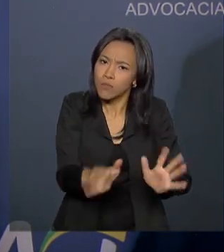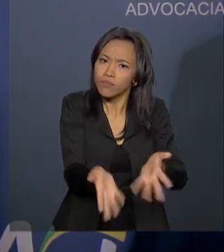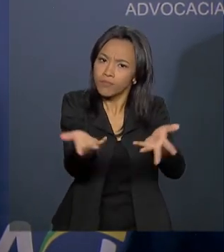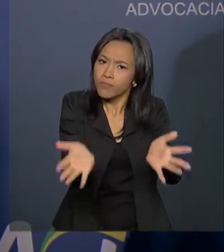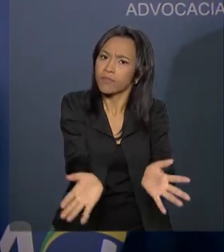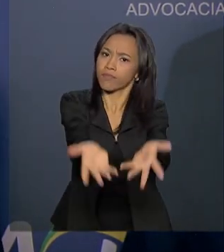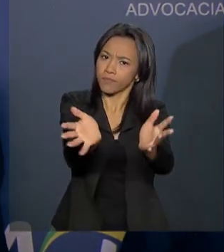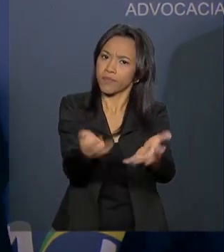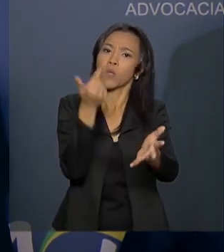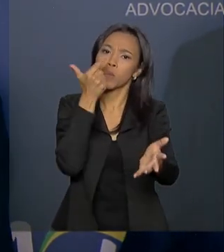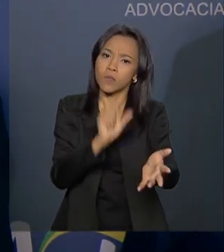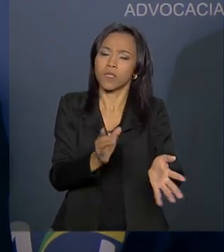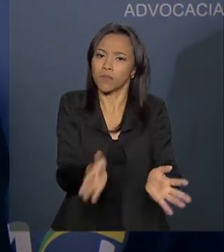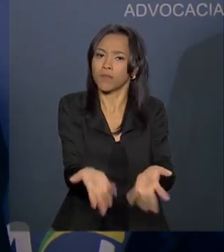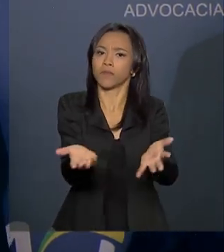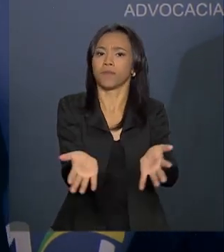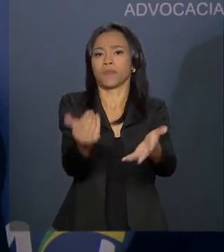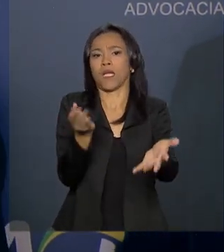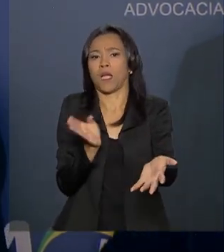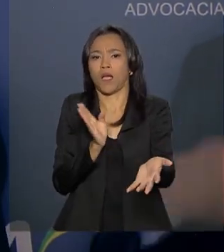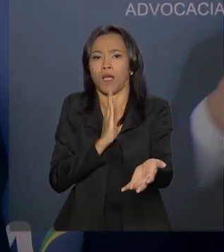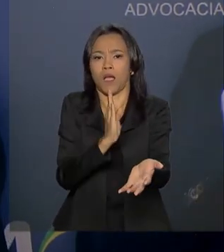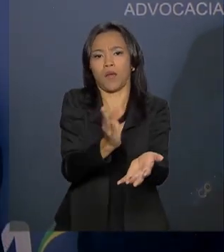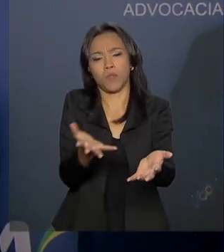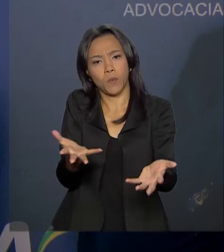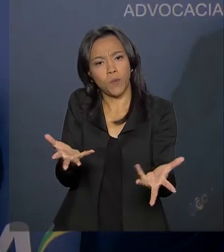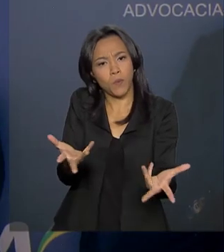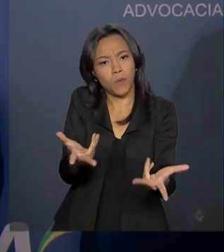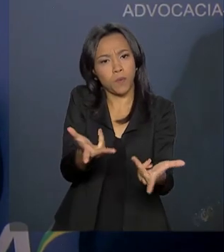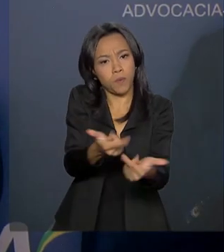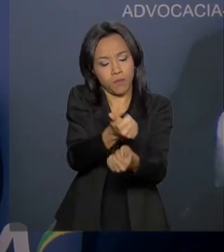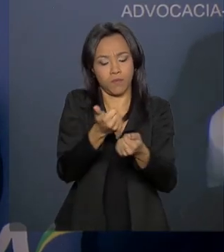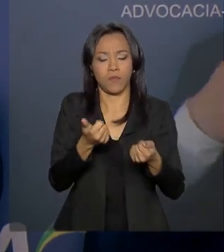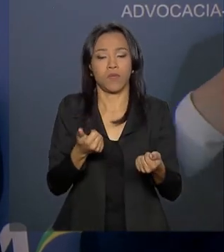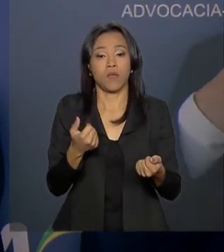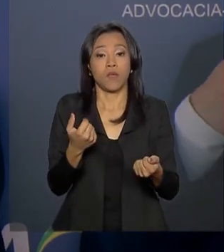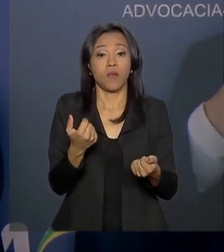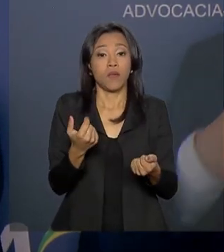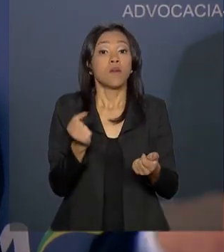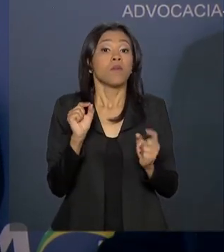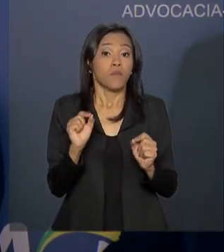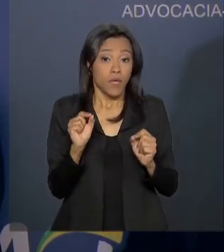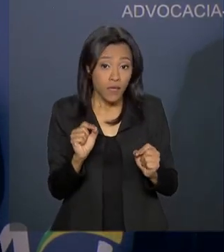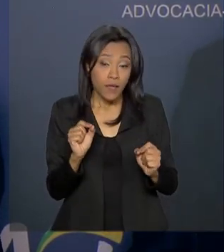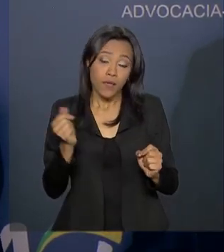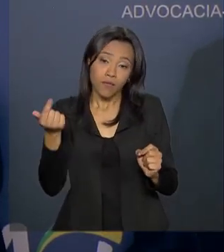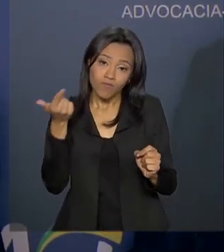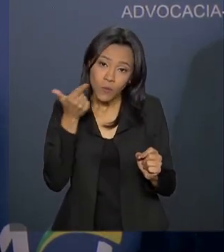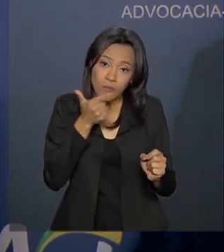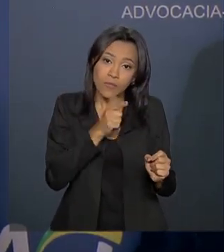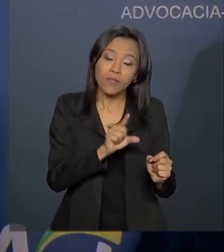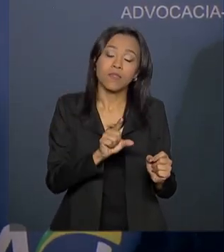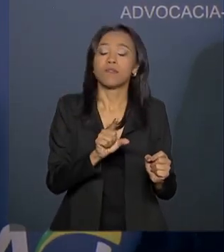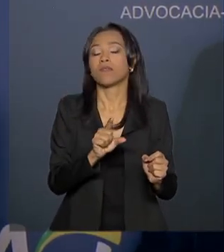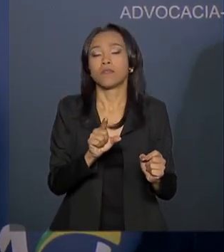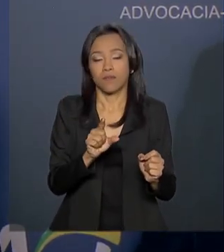tempestivamente e com o máximo de eficiência para que as respostas a serem dadas